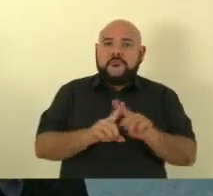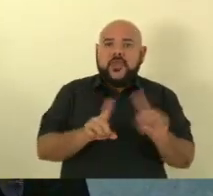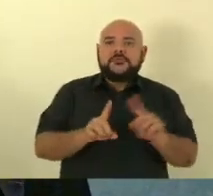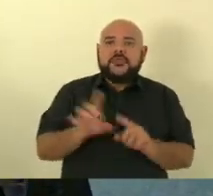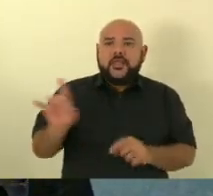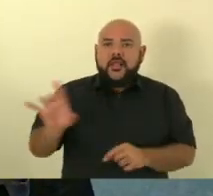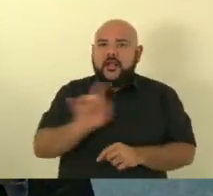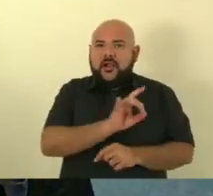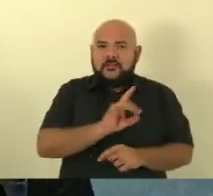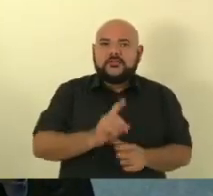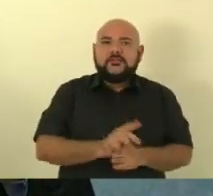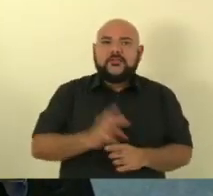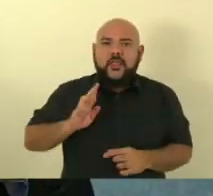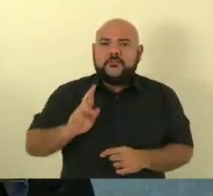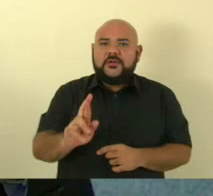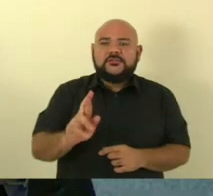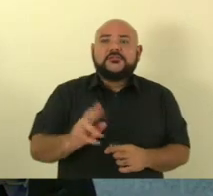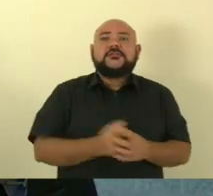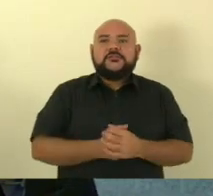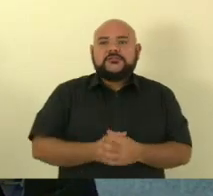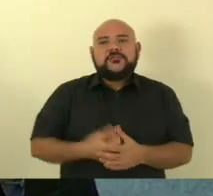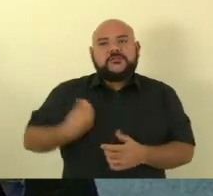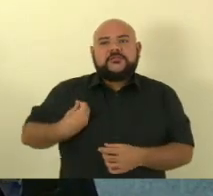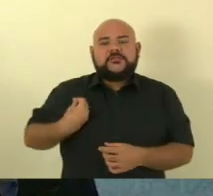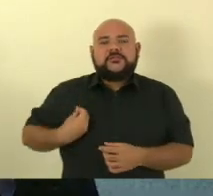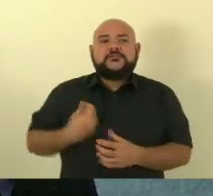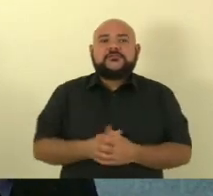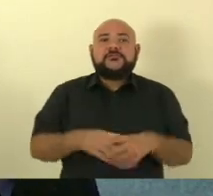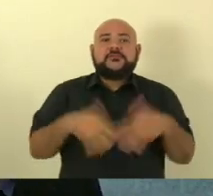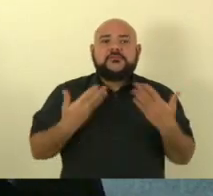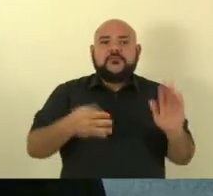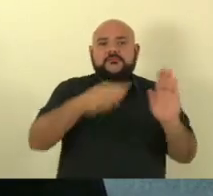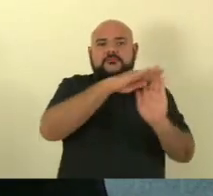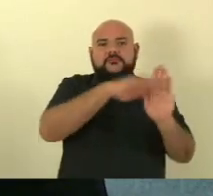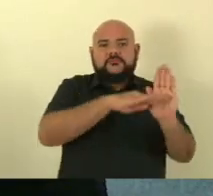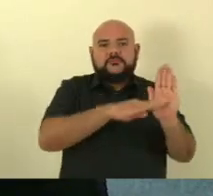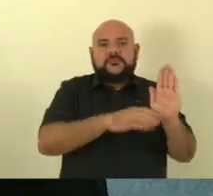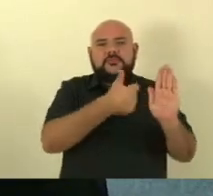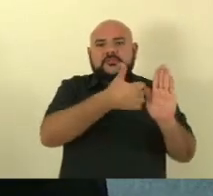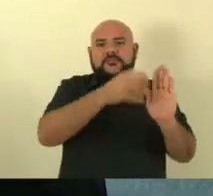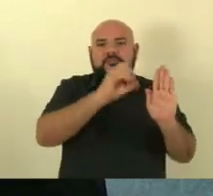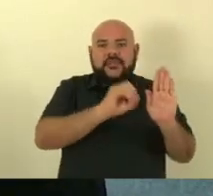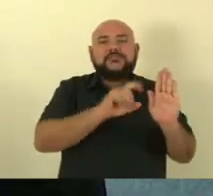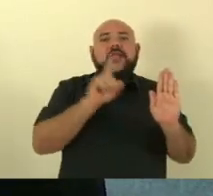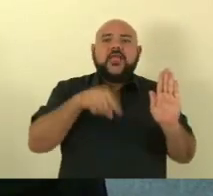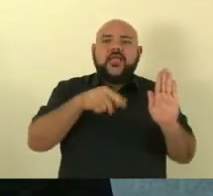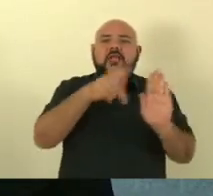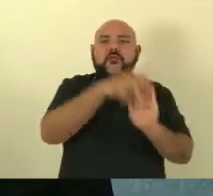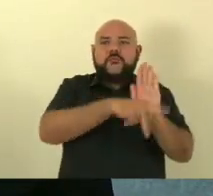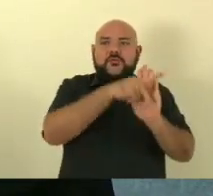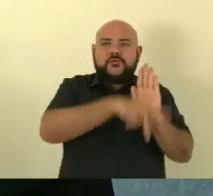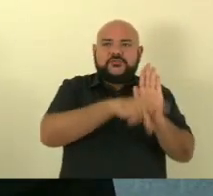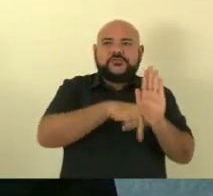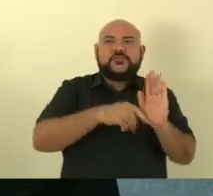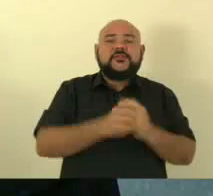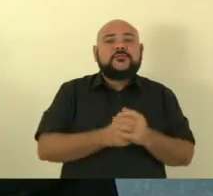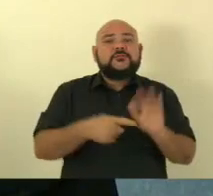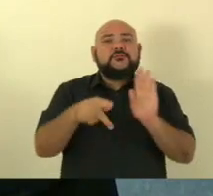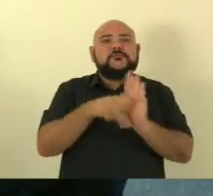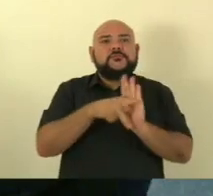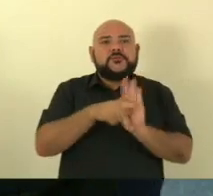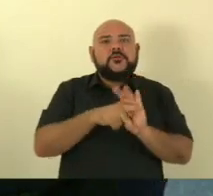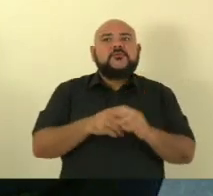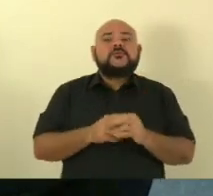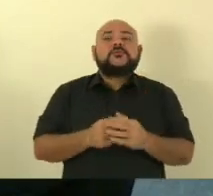de Justiça. Porque o item 10 é um projeto que declara de utilidade pública a